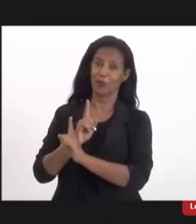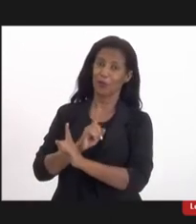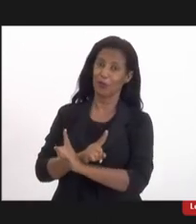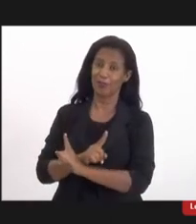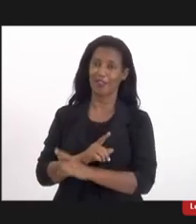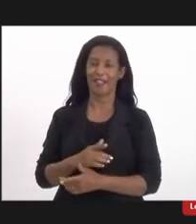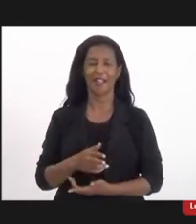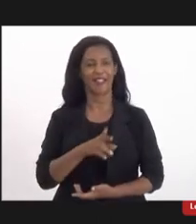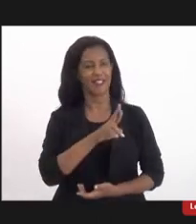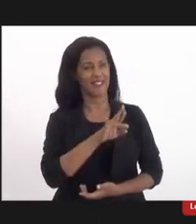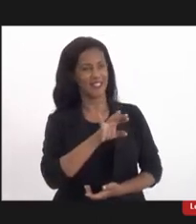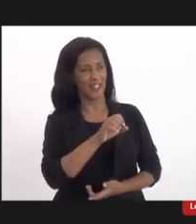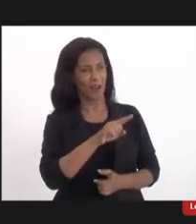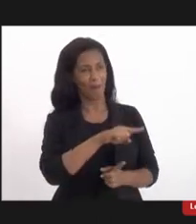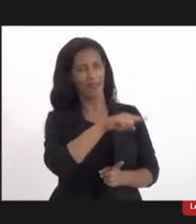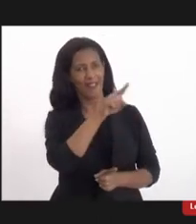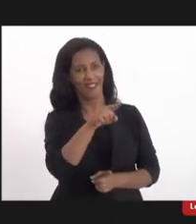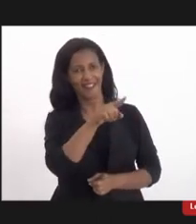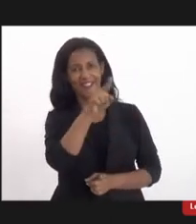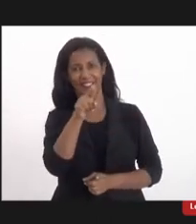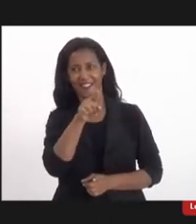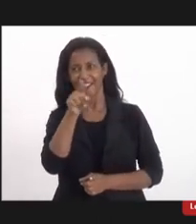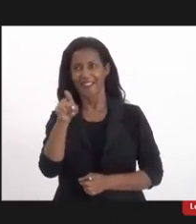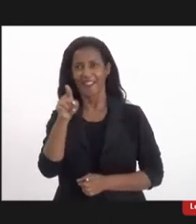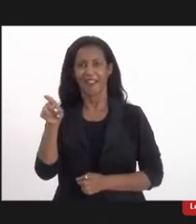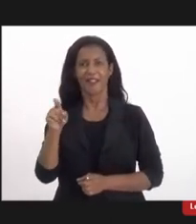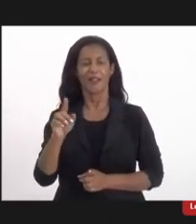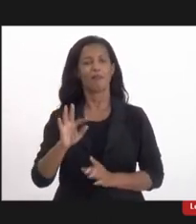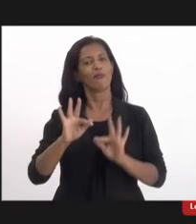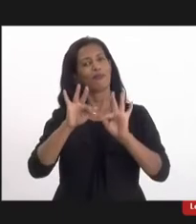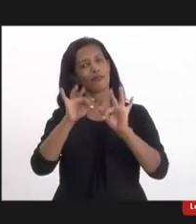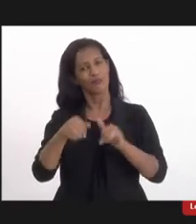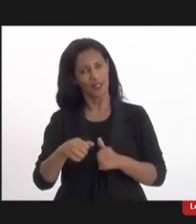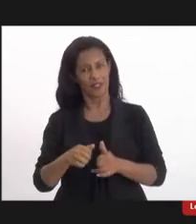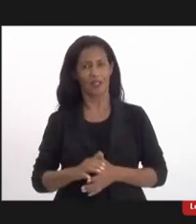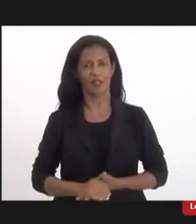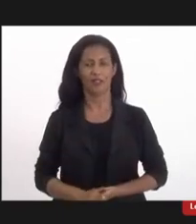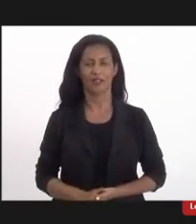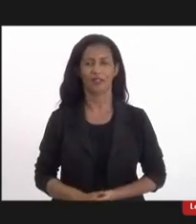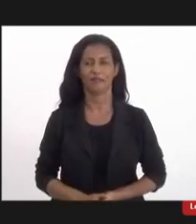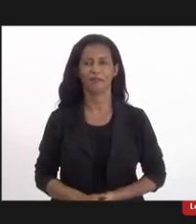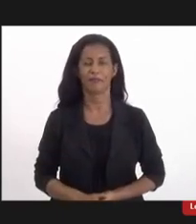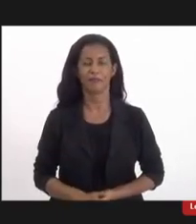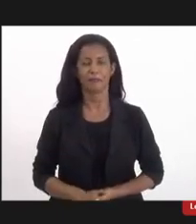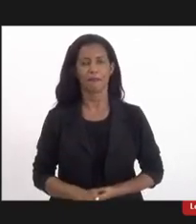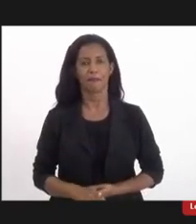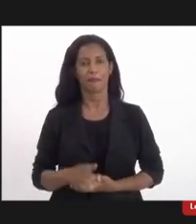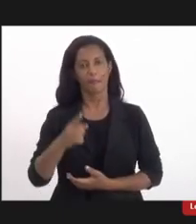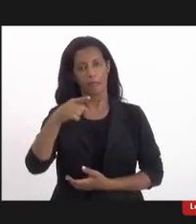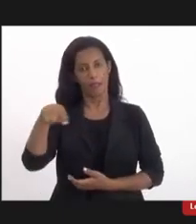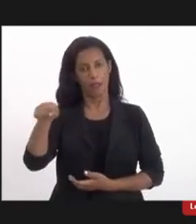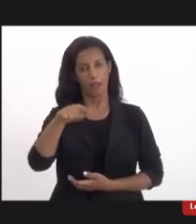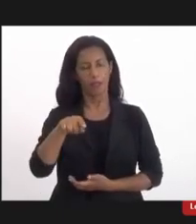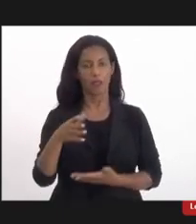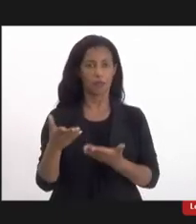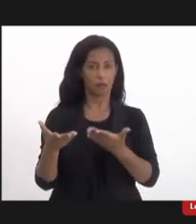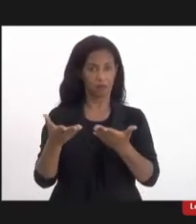trazendo a Roberta, depois a Natália, para as nossas considerações finais e que vocês